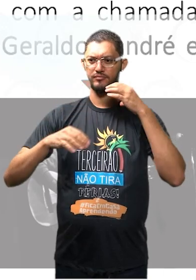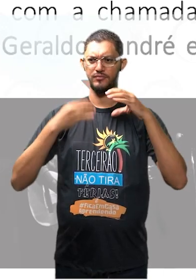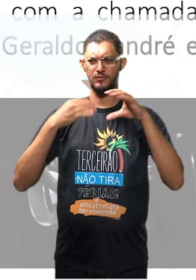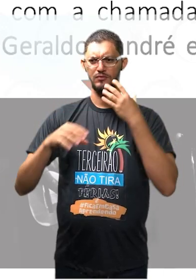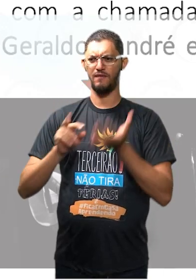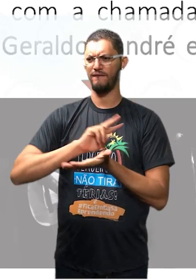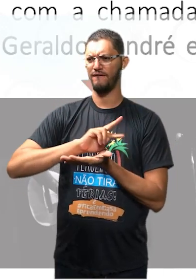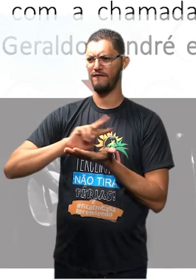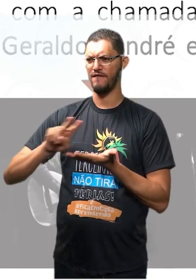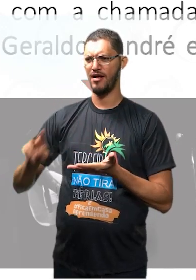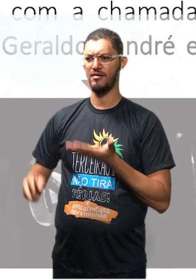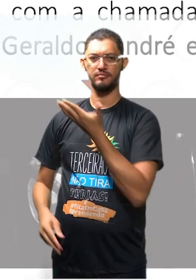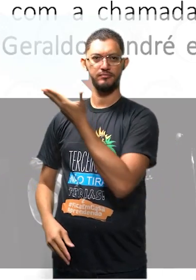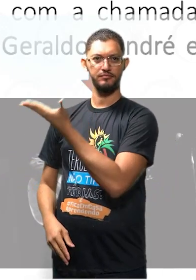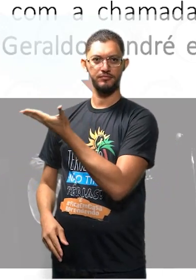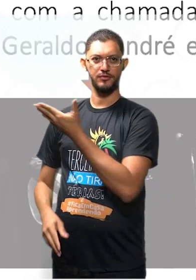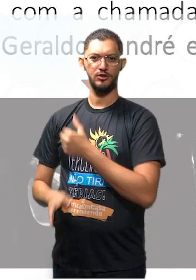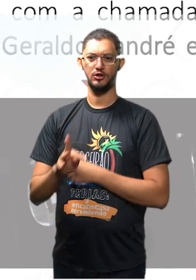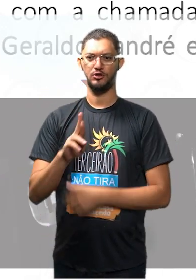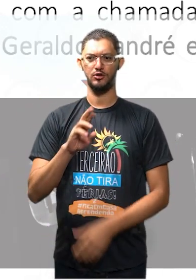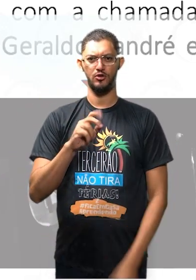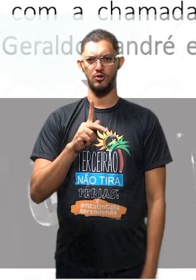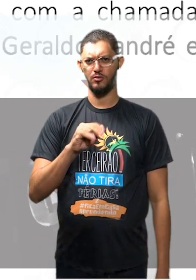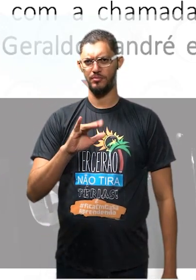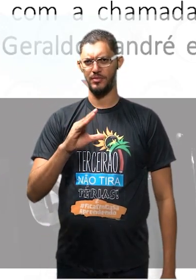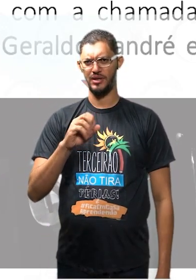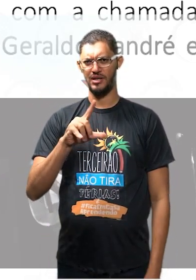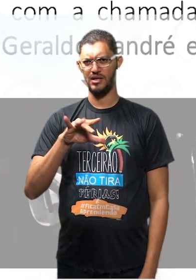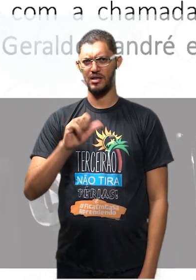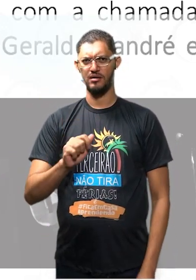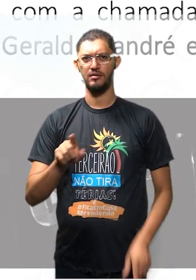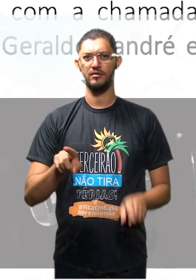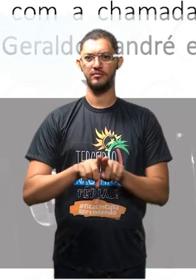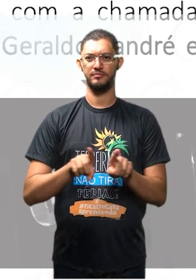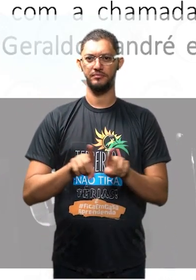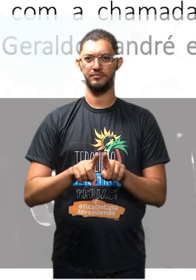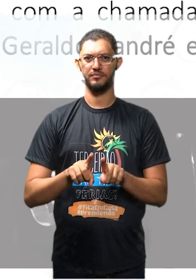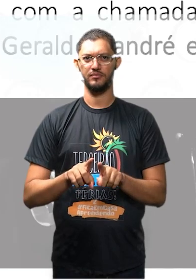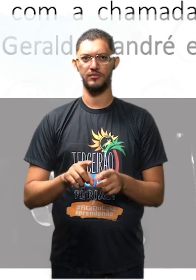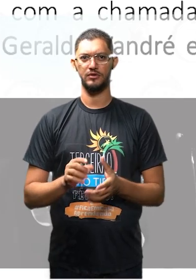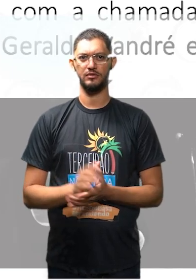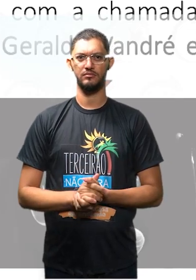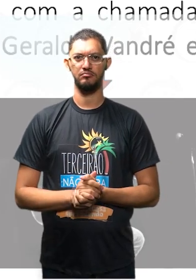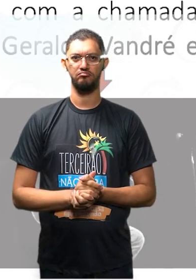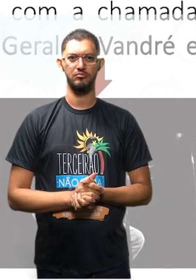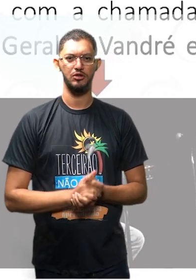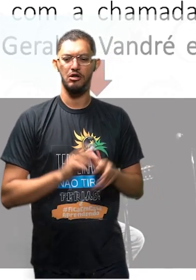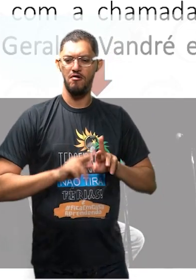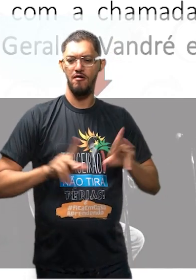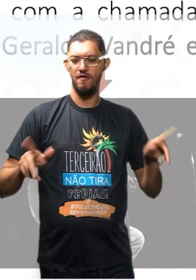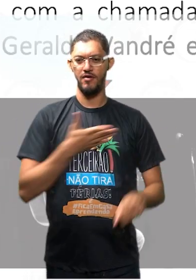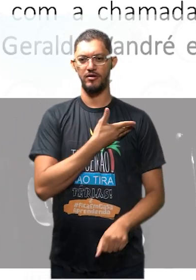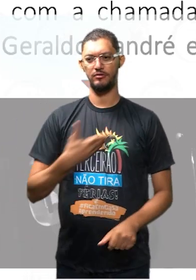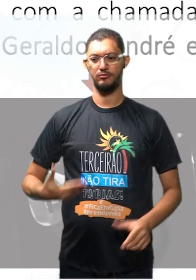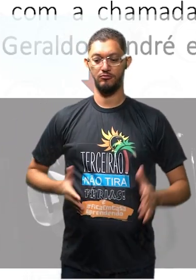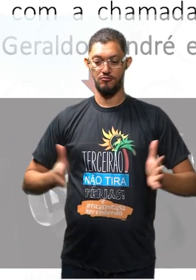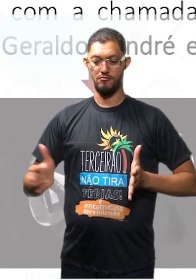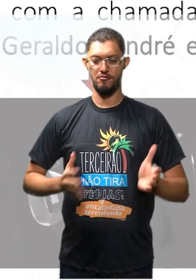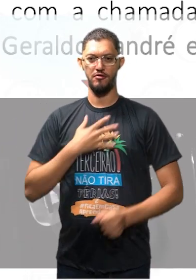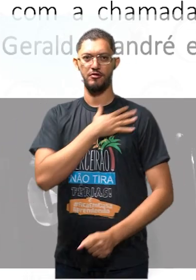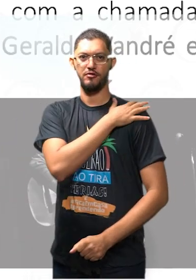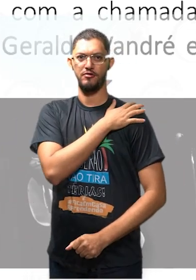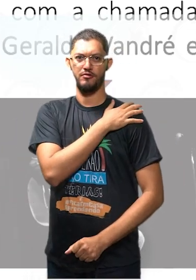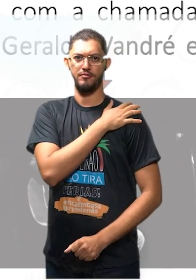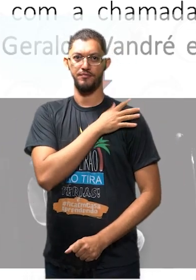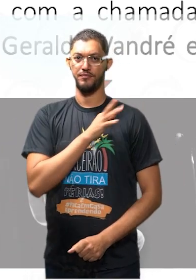Caetano Veloso e Tom Zé, isso aí é a Tropicália, tá pessoal? Também contra o regime. E aí nós temos Chico Buarque de Holanda,